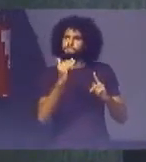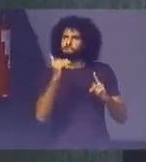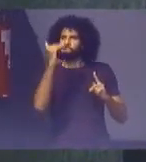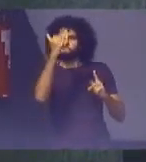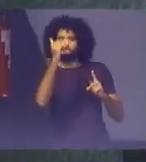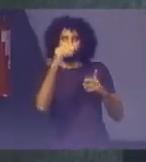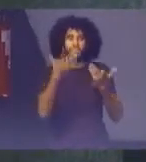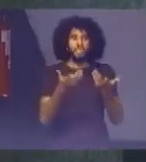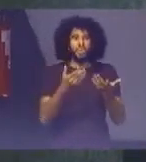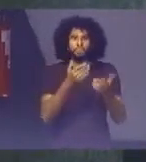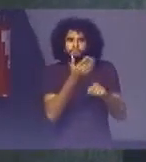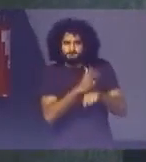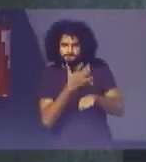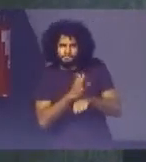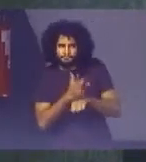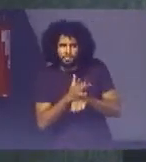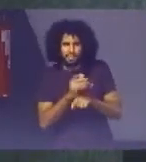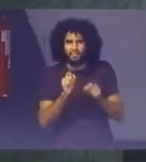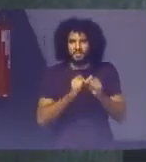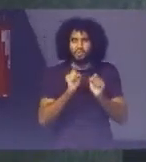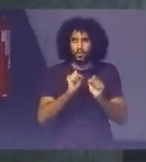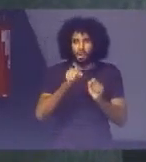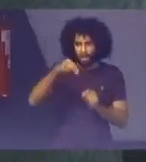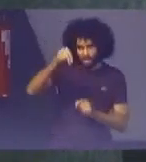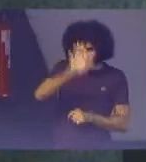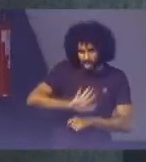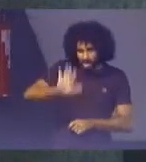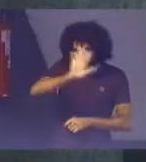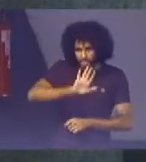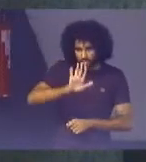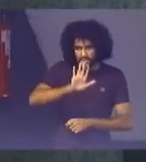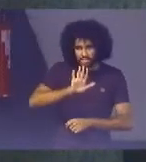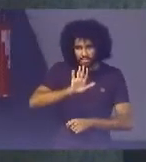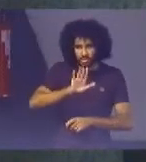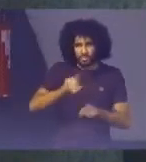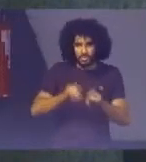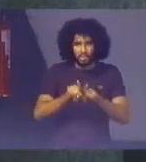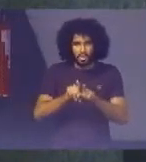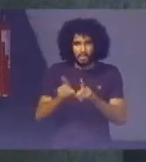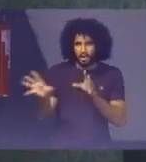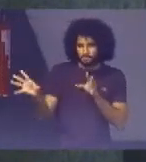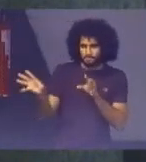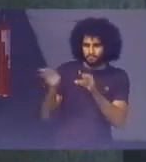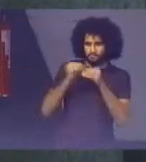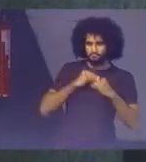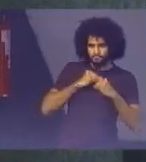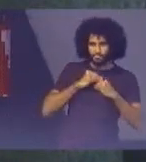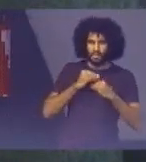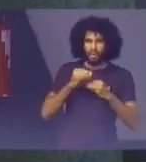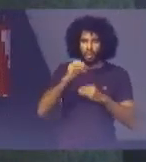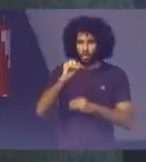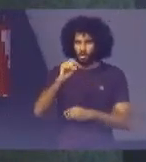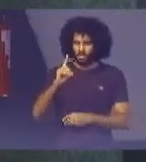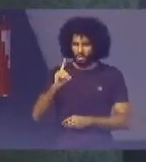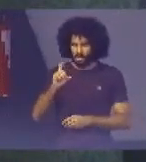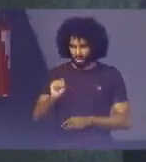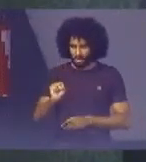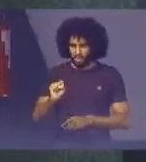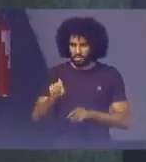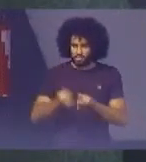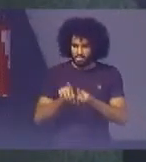exercício Da nacionalização Das metas E da apropriação Dos ODS Para o plano Plurianual Para estratégia De